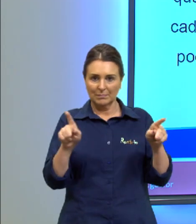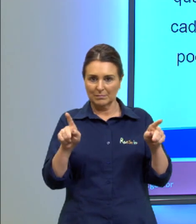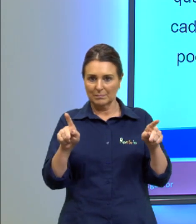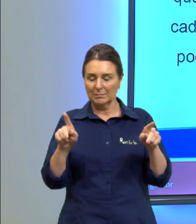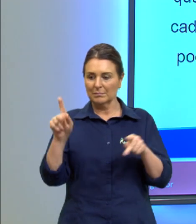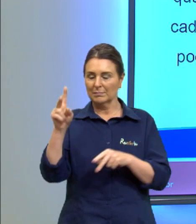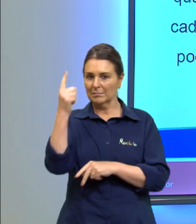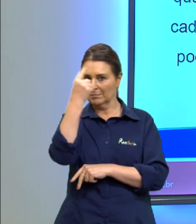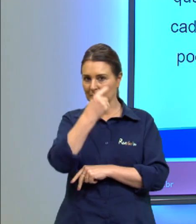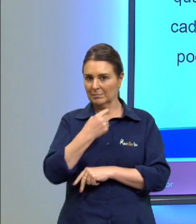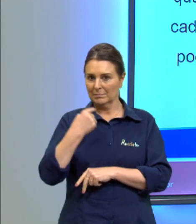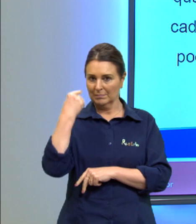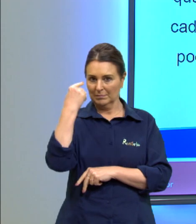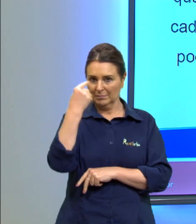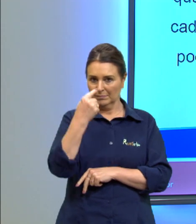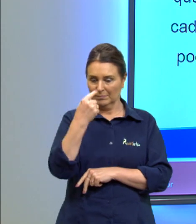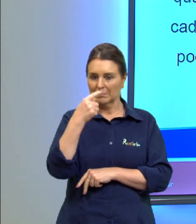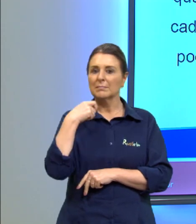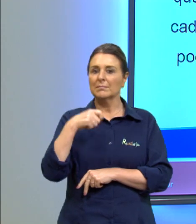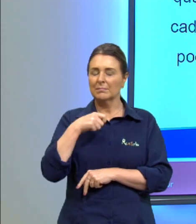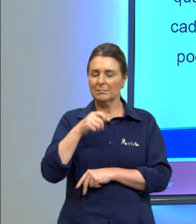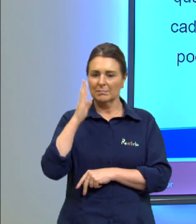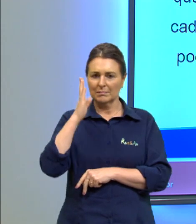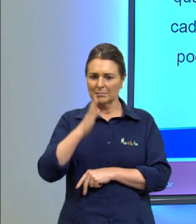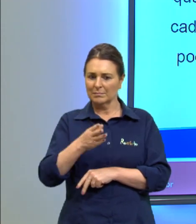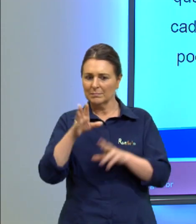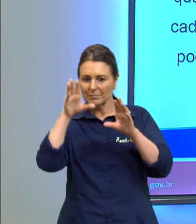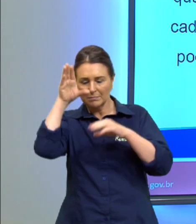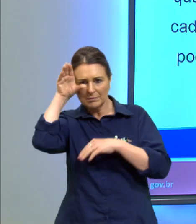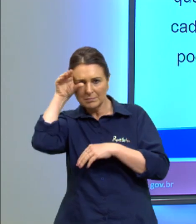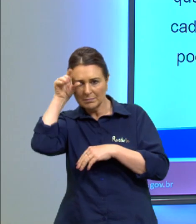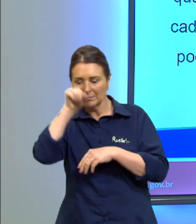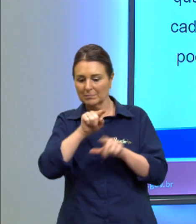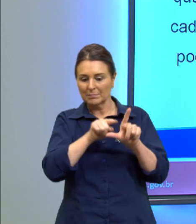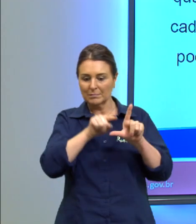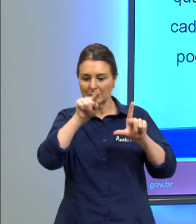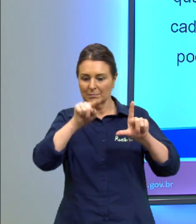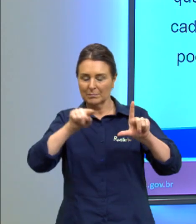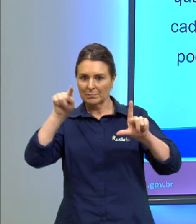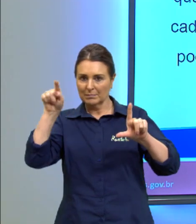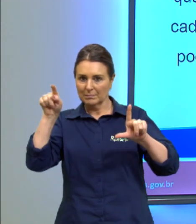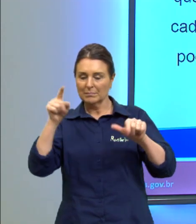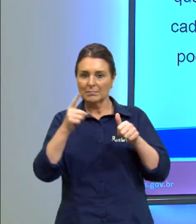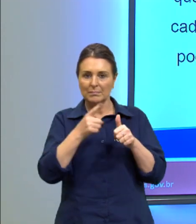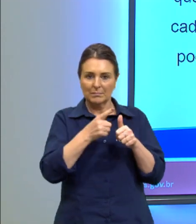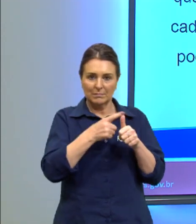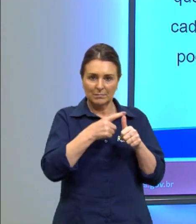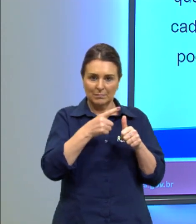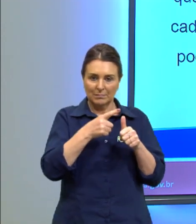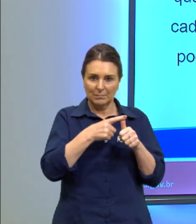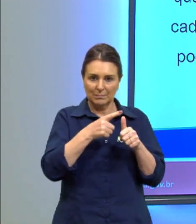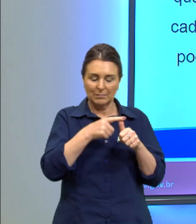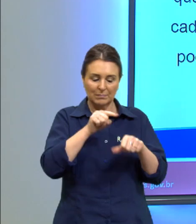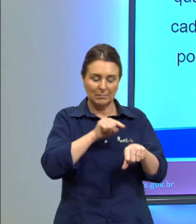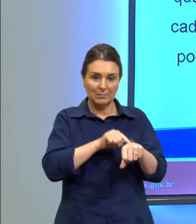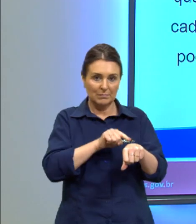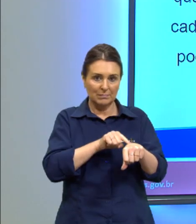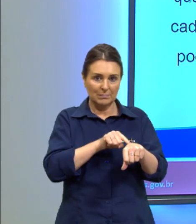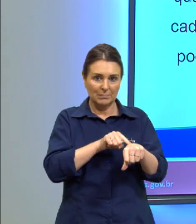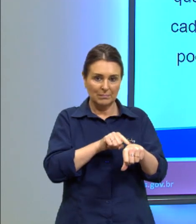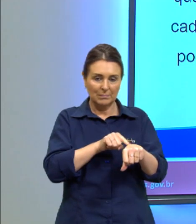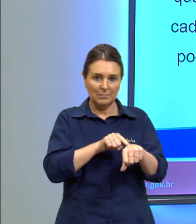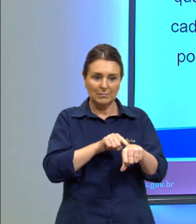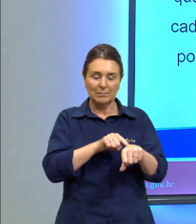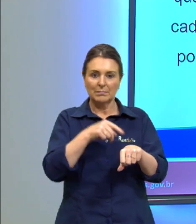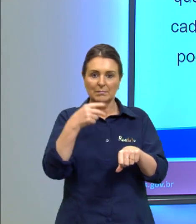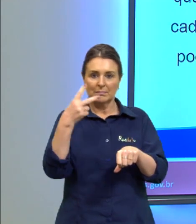O que a gente precisa já observar neste gráfico, nesse primeiro momento, é